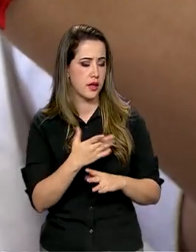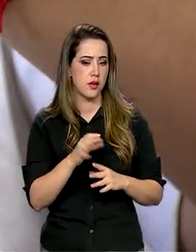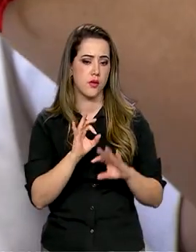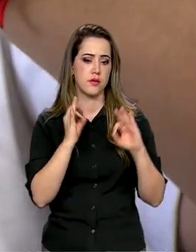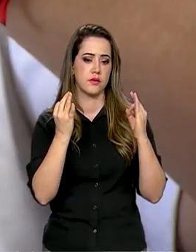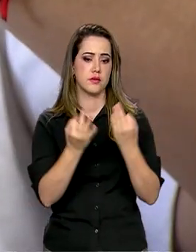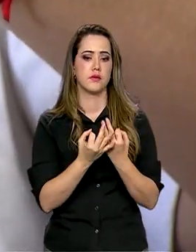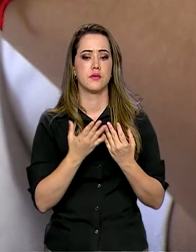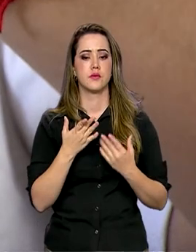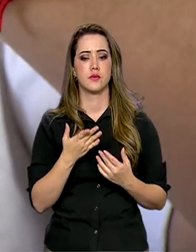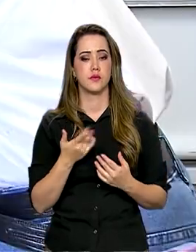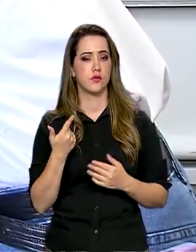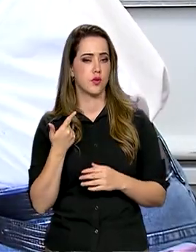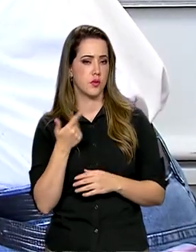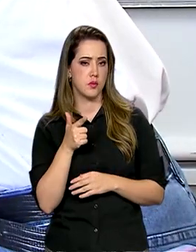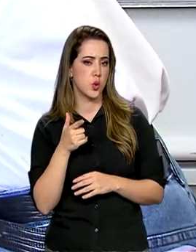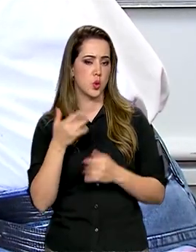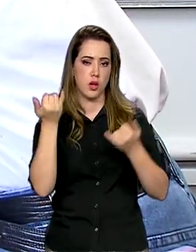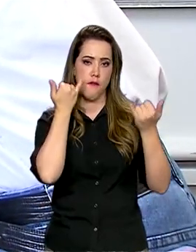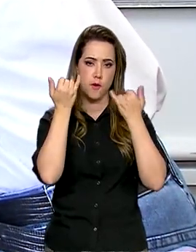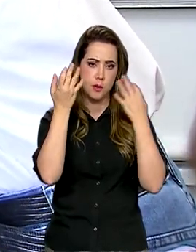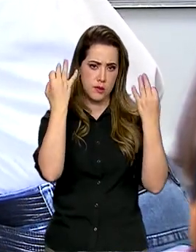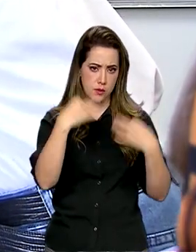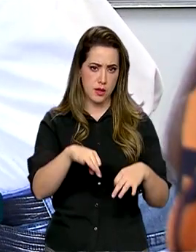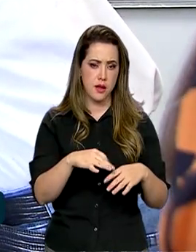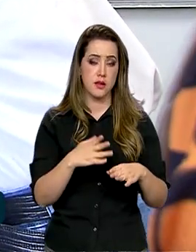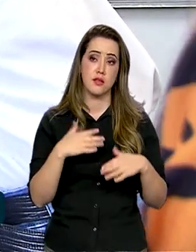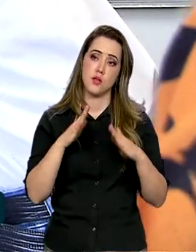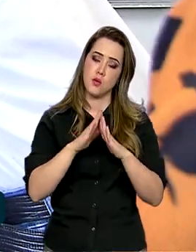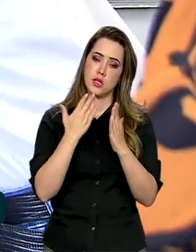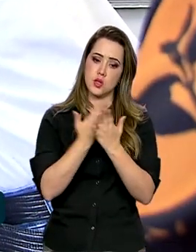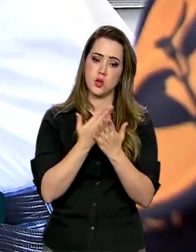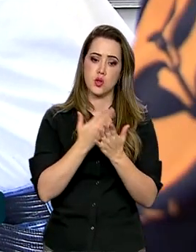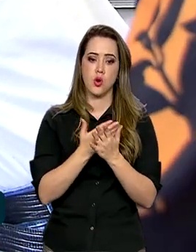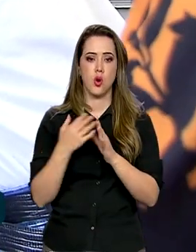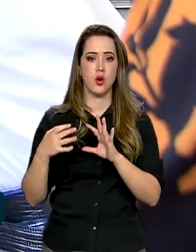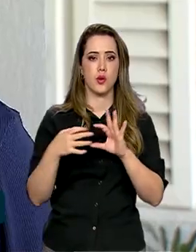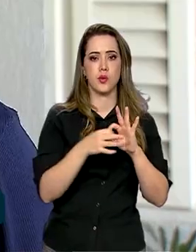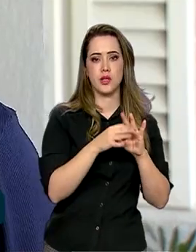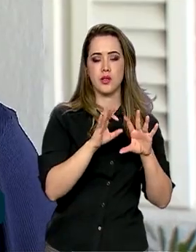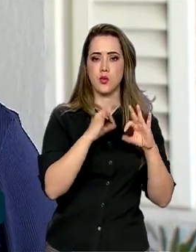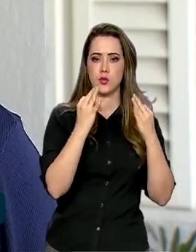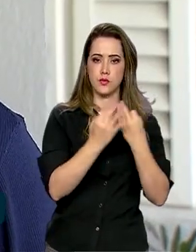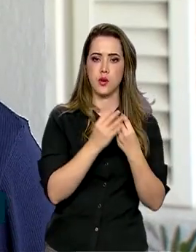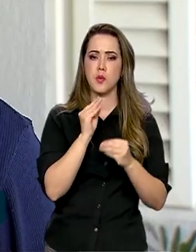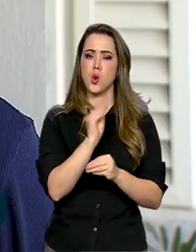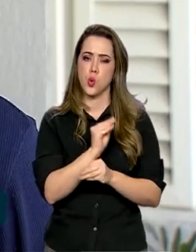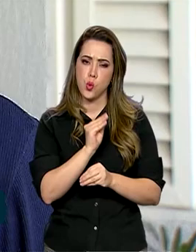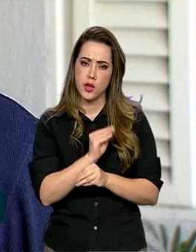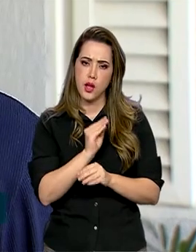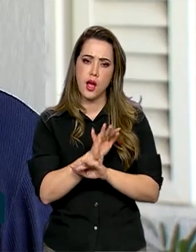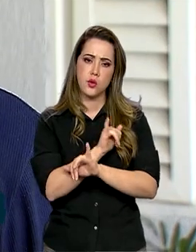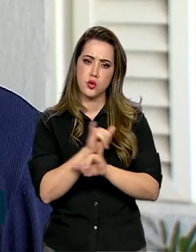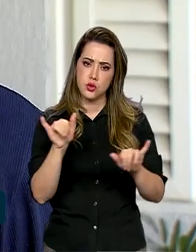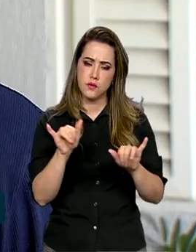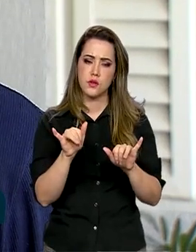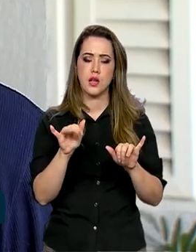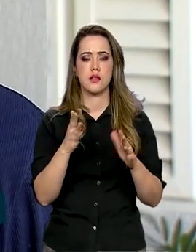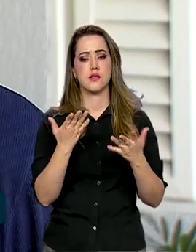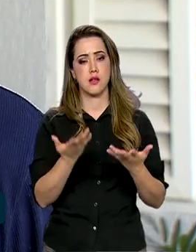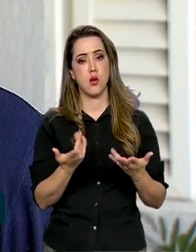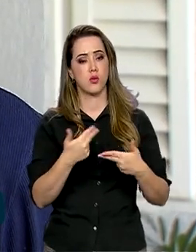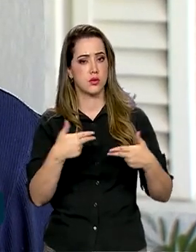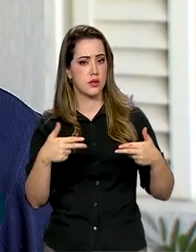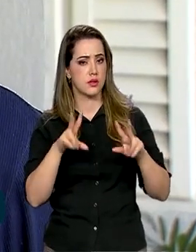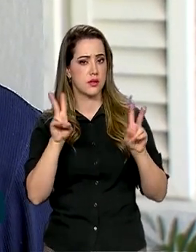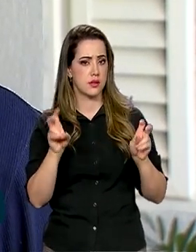não tem essas informações, então a escola vira parceira da família, né? Na divulgação dessas informações de saúde